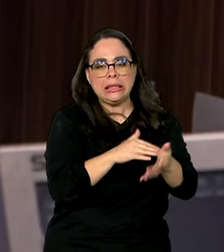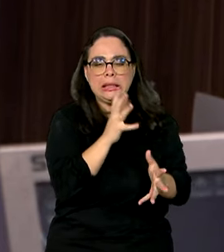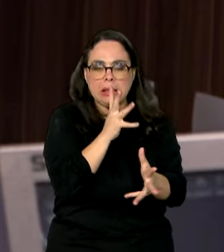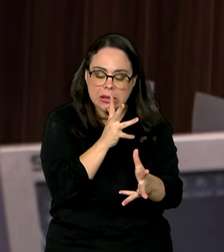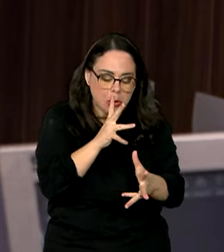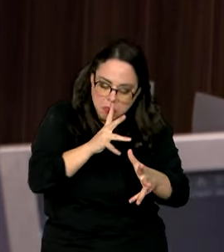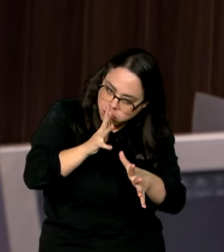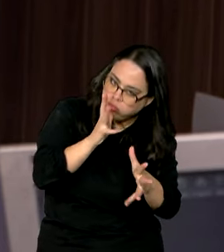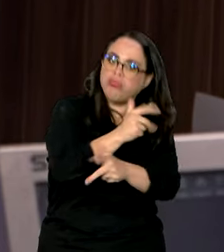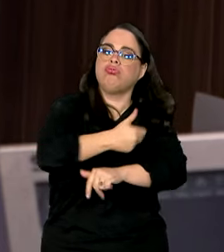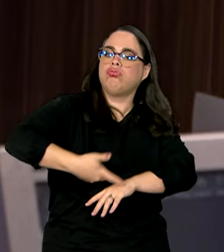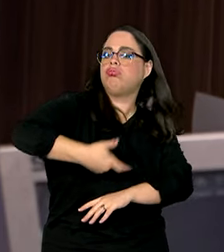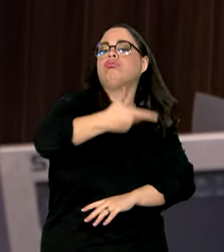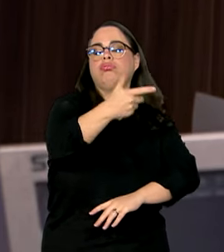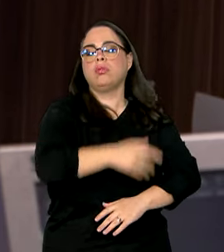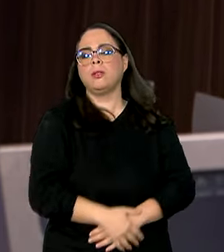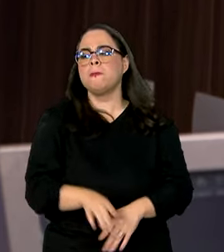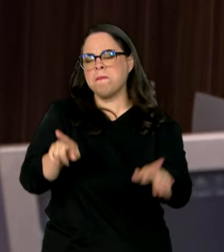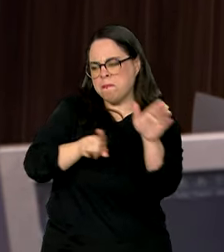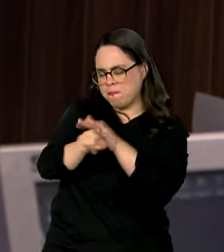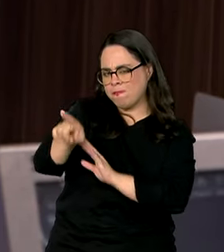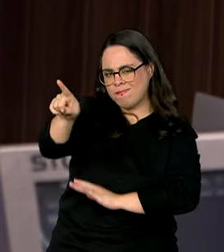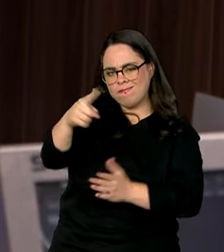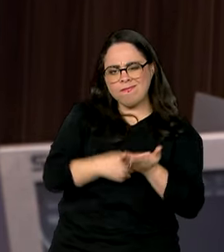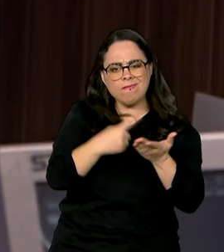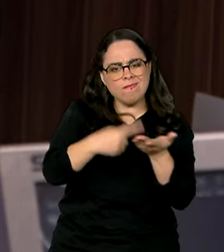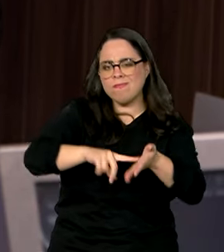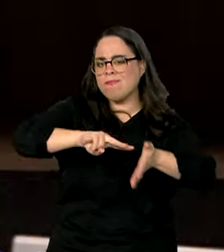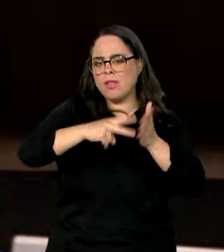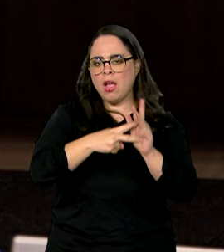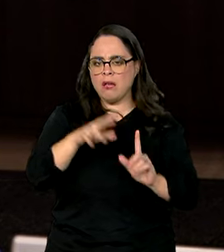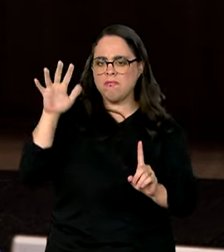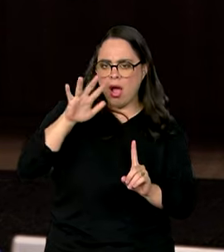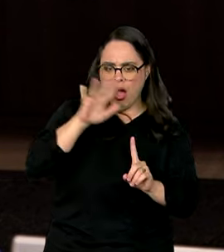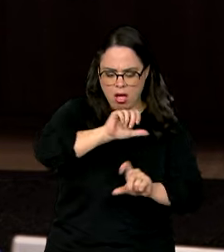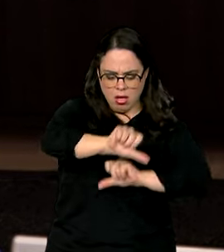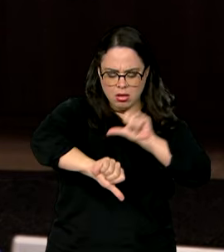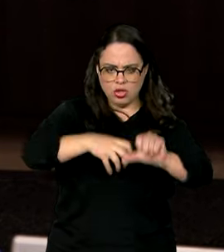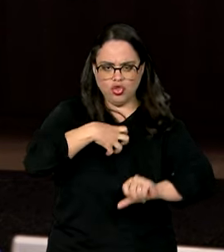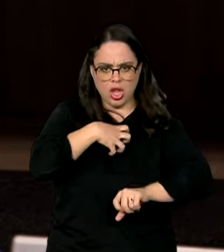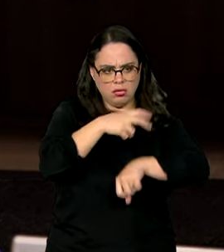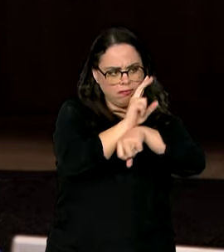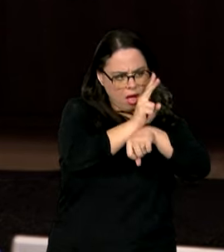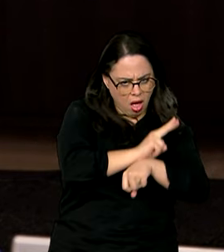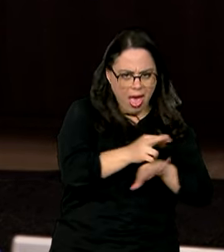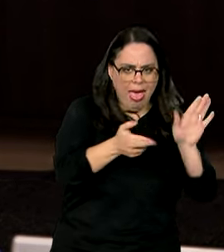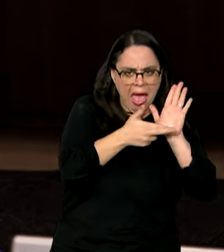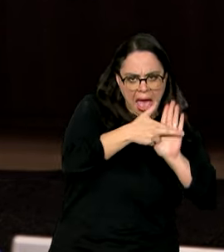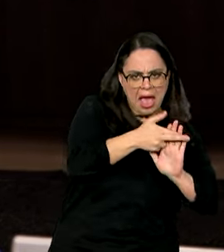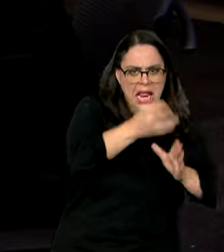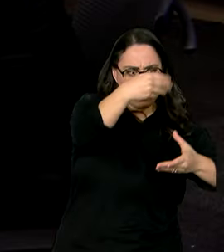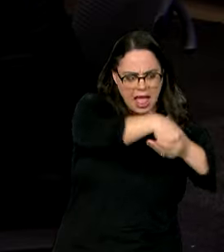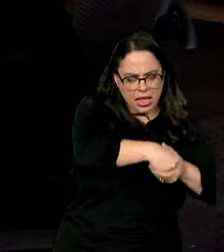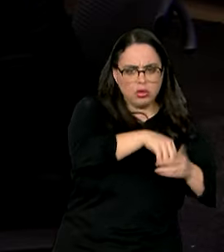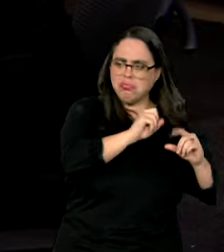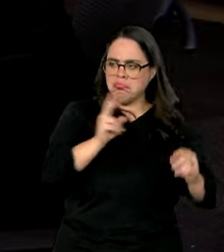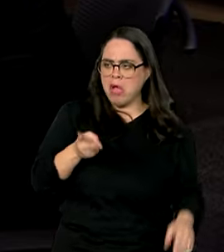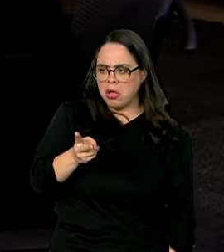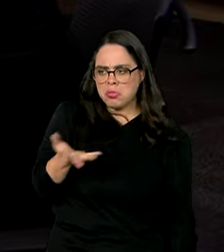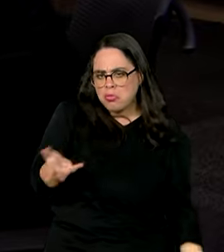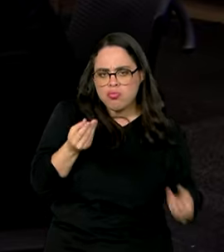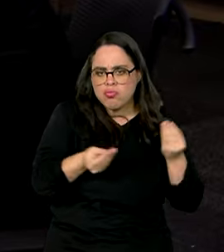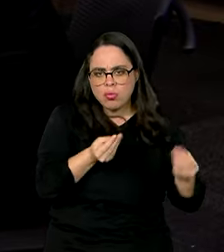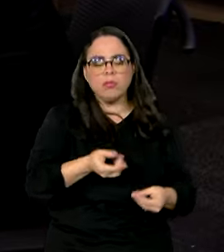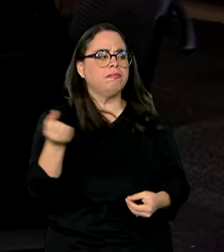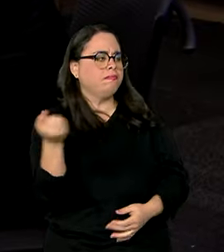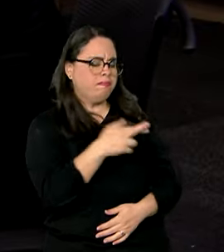investimentos no Brasil. Mas esse acordo significa alguma mudança no modo de fiscalização do IBAMA ou as regras vão continuar as mesmas?